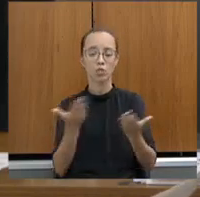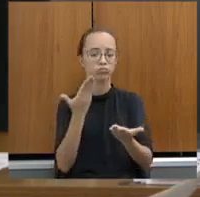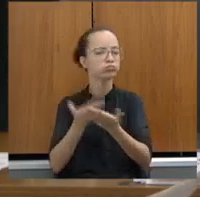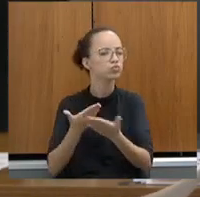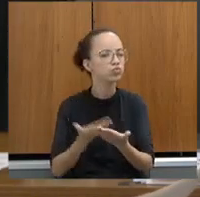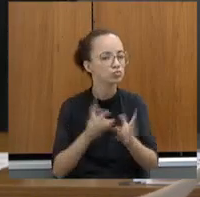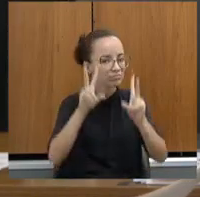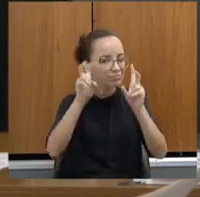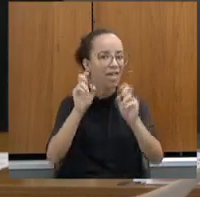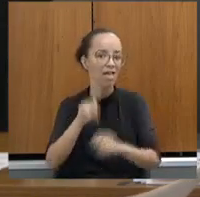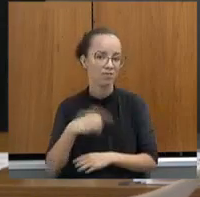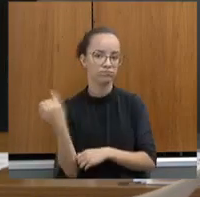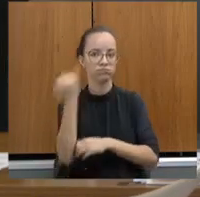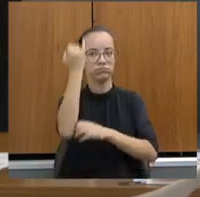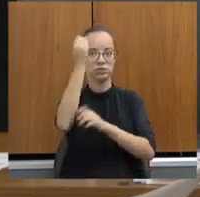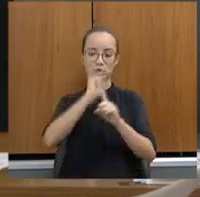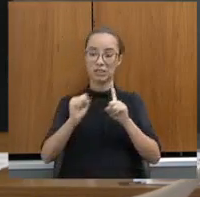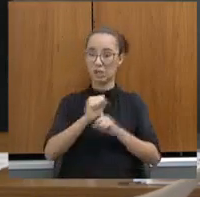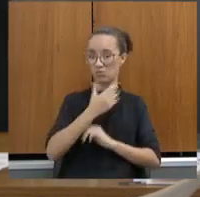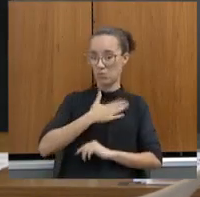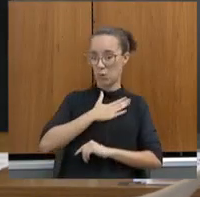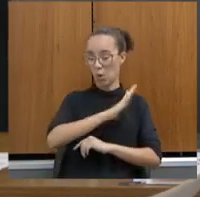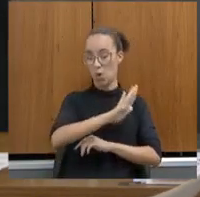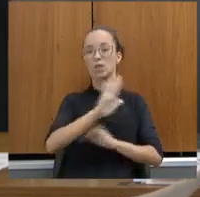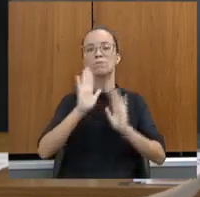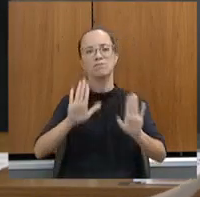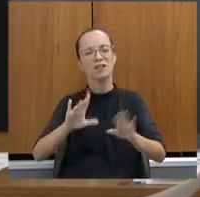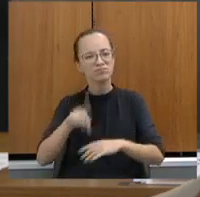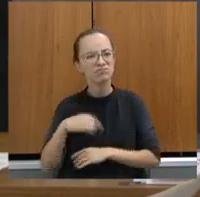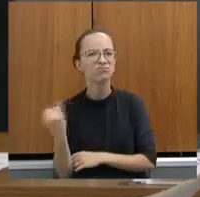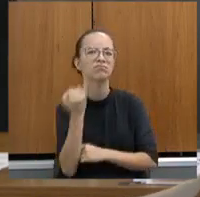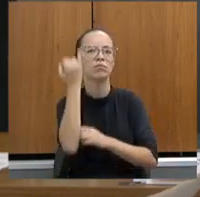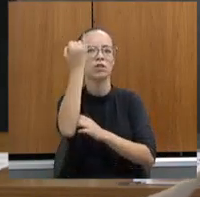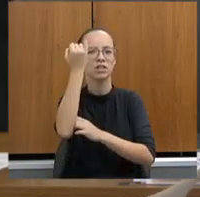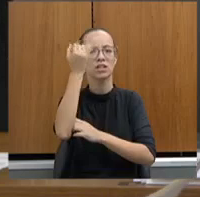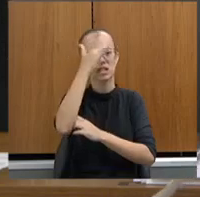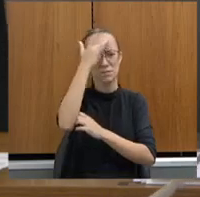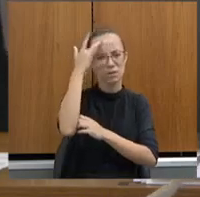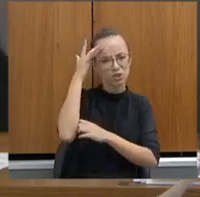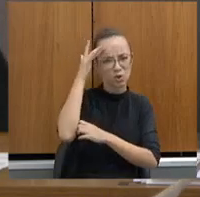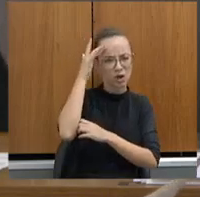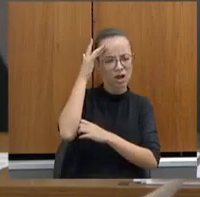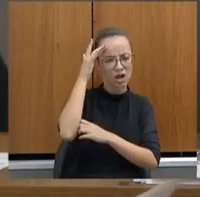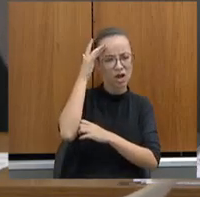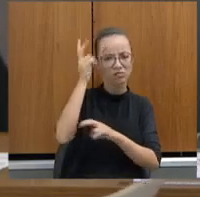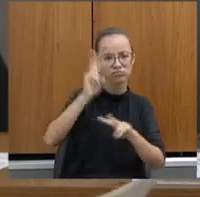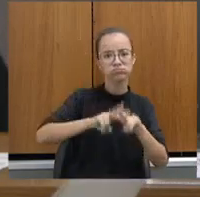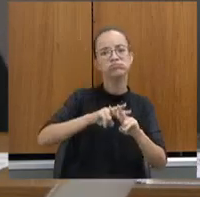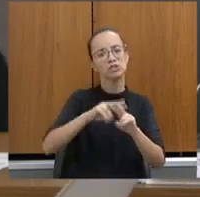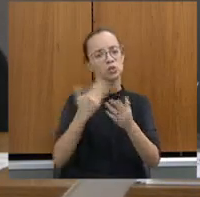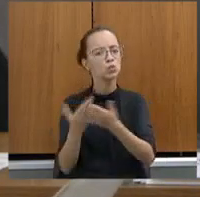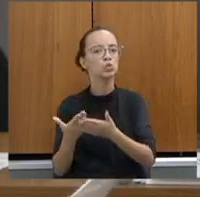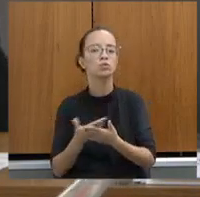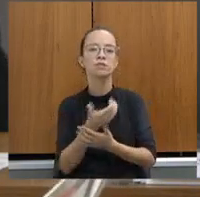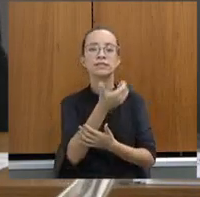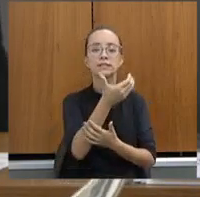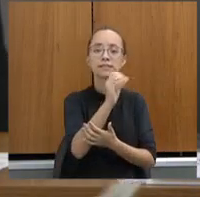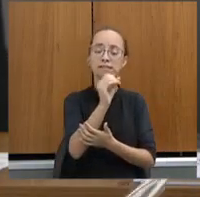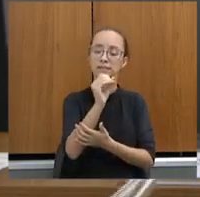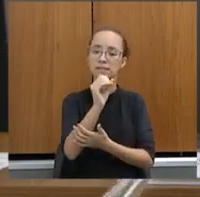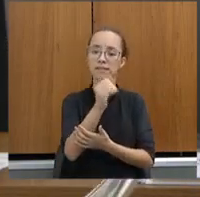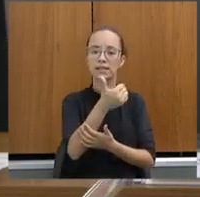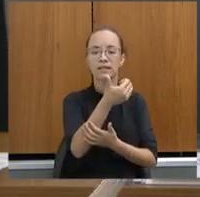que é muito importante, embora a sociedade não goste muito desse tema, mas é importante que o preso, que o IPL estude, nós temos hoje em torno de 6 mil